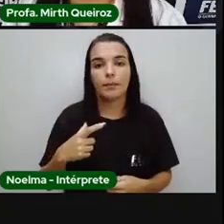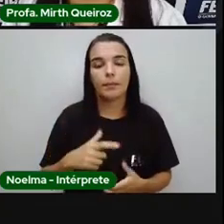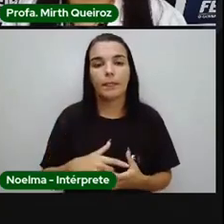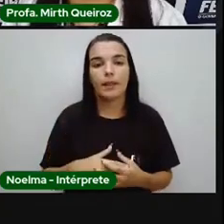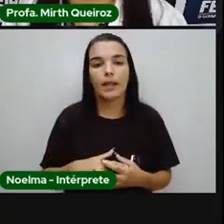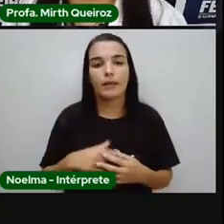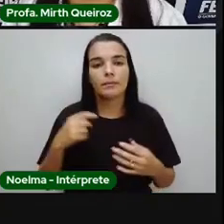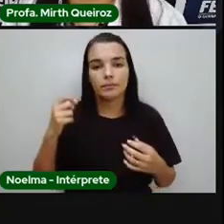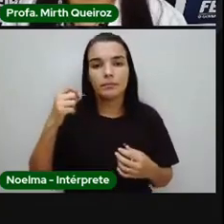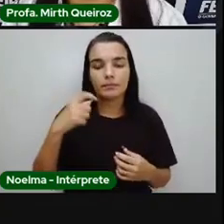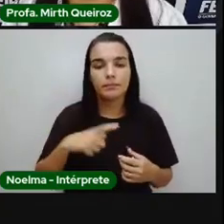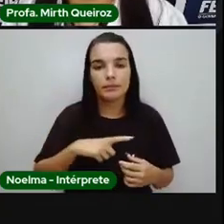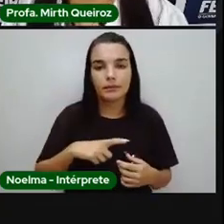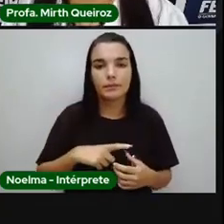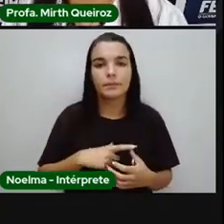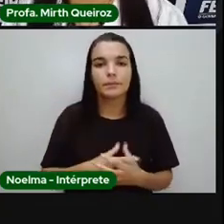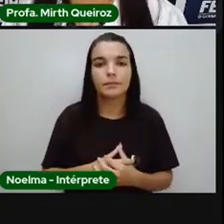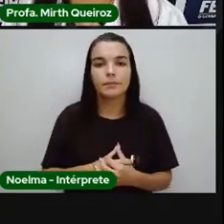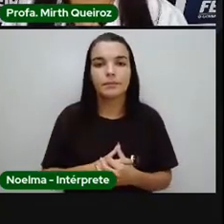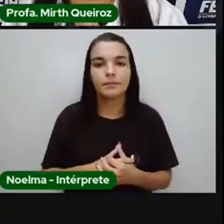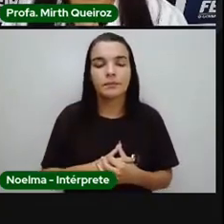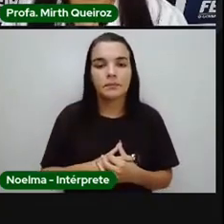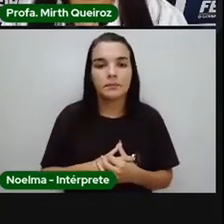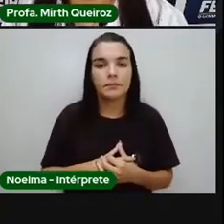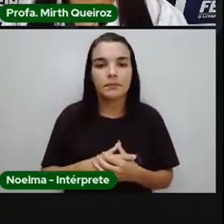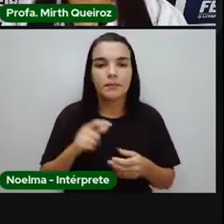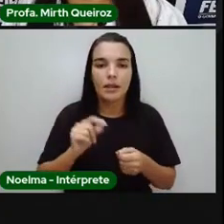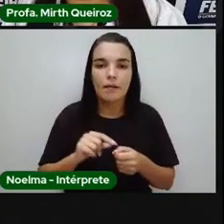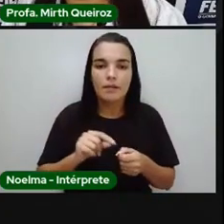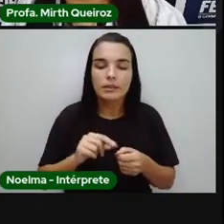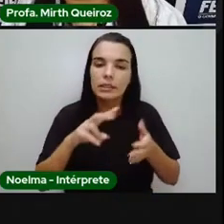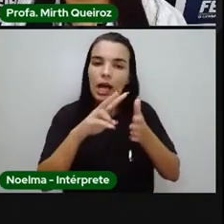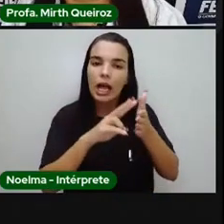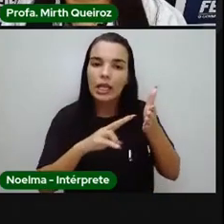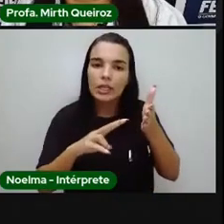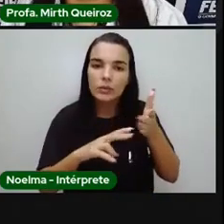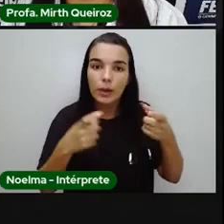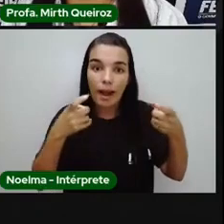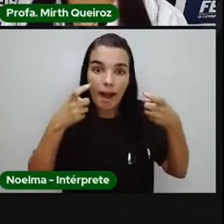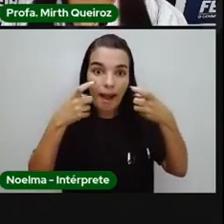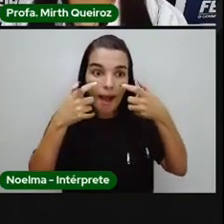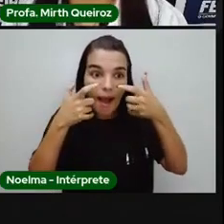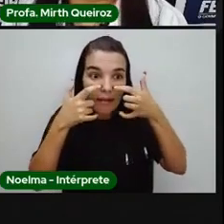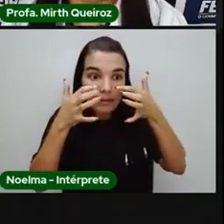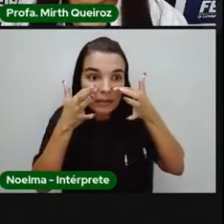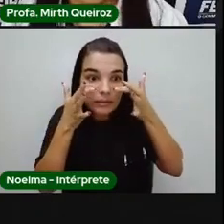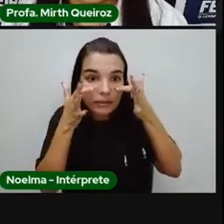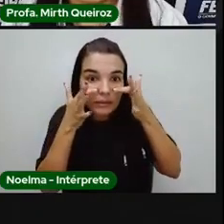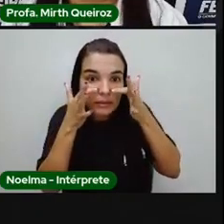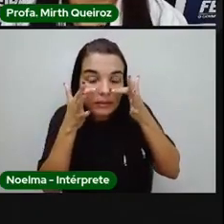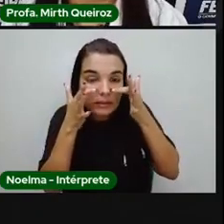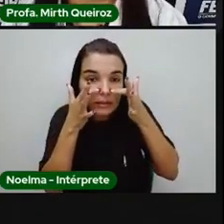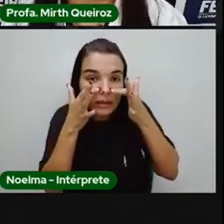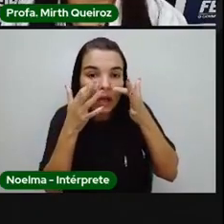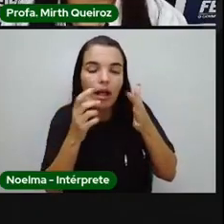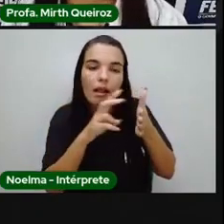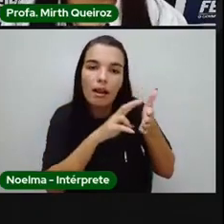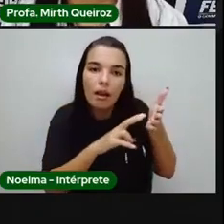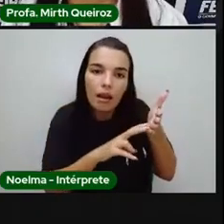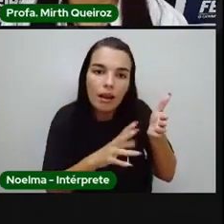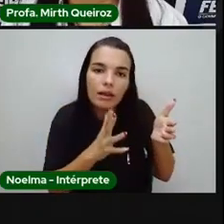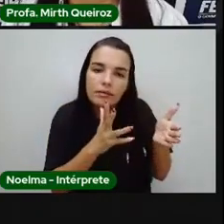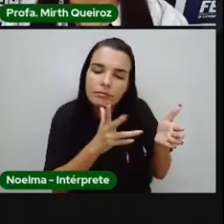seja bem iluminado, tá? Faça a leitura com muita atenção, lendo devagar para entender